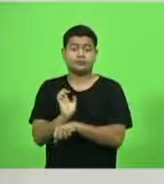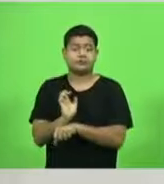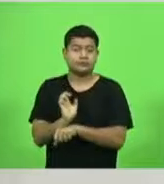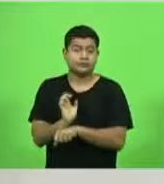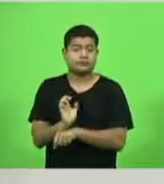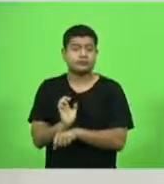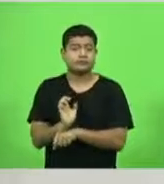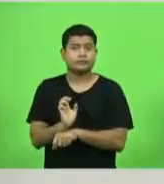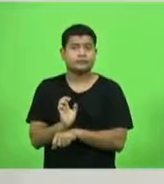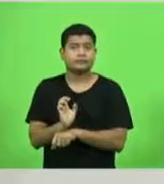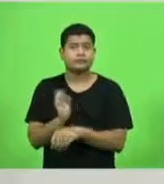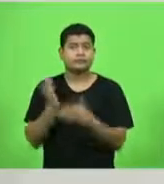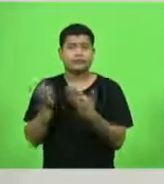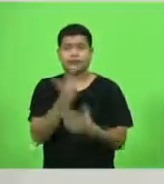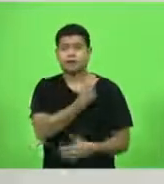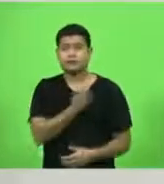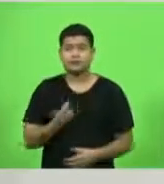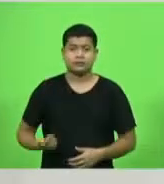O governador,